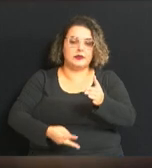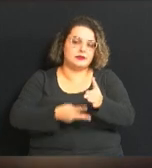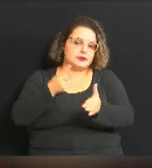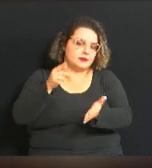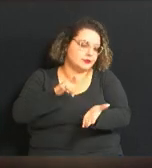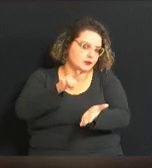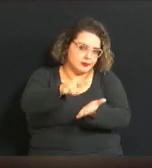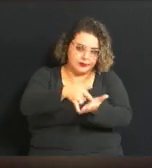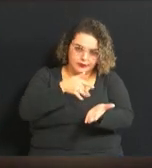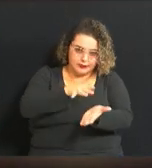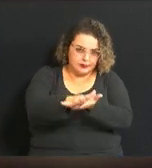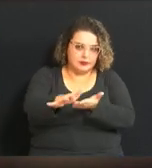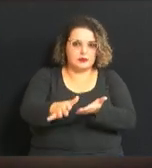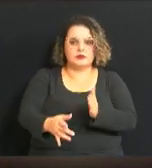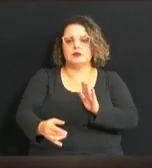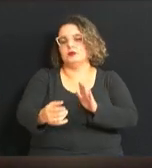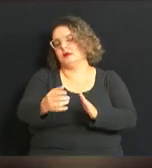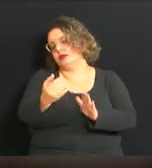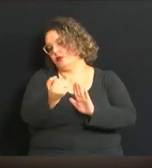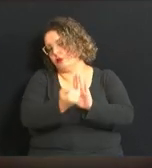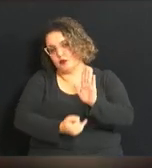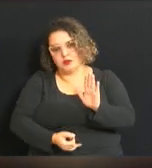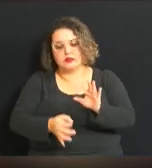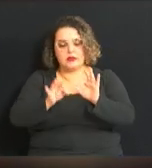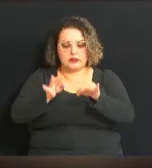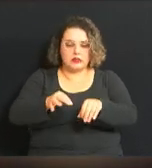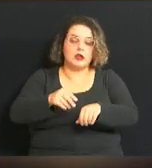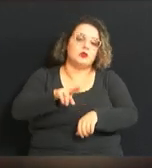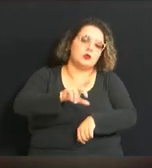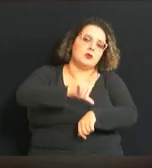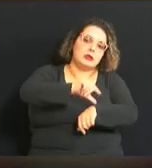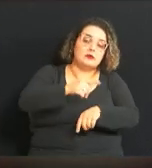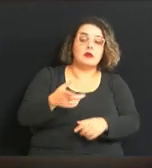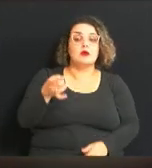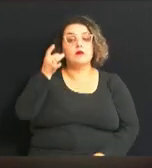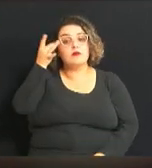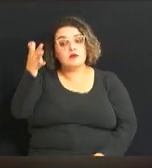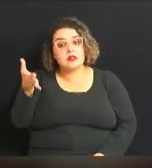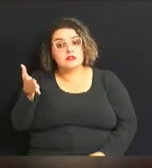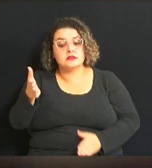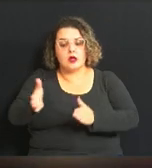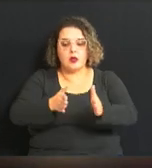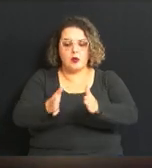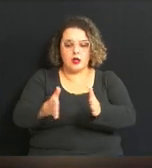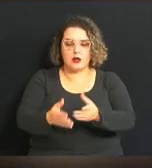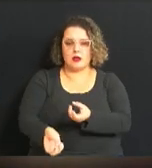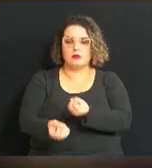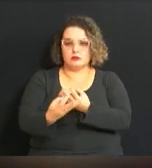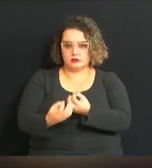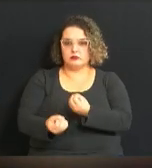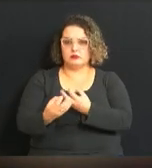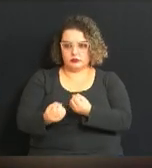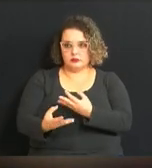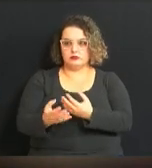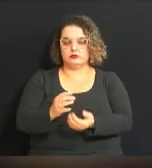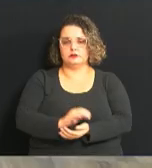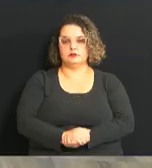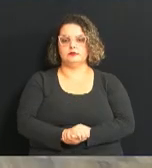se o imposto está em dia, atrasado. É tentar facilitar o acesso a esse tipo de informação para o contribuinte.